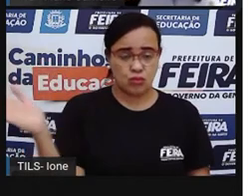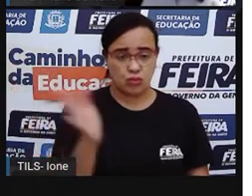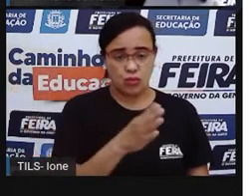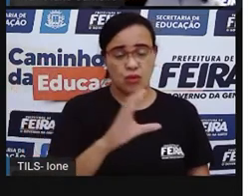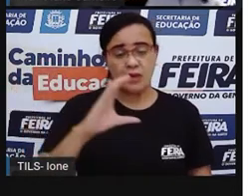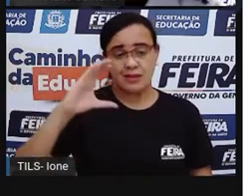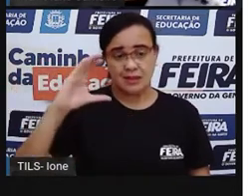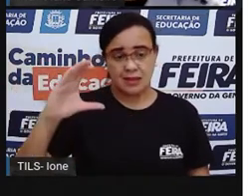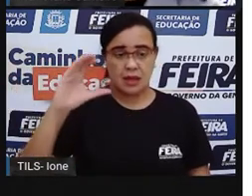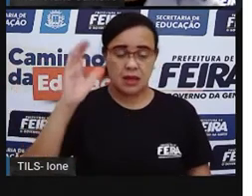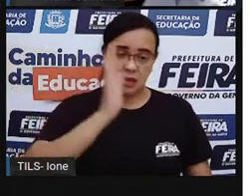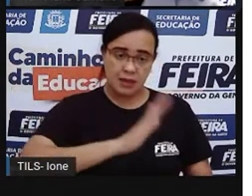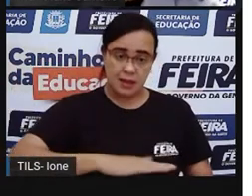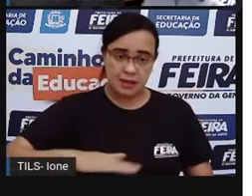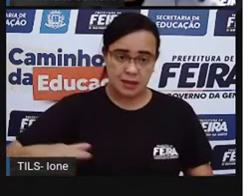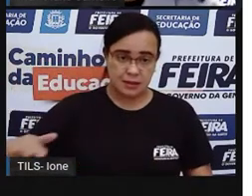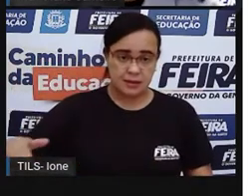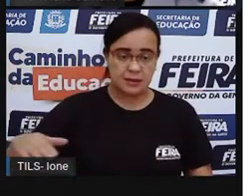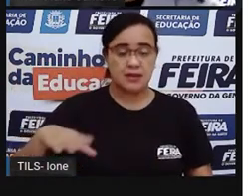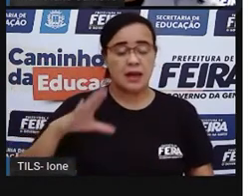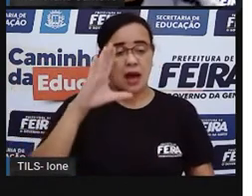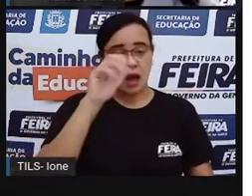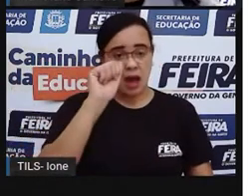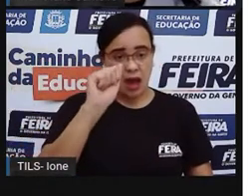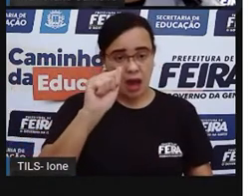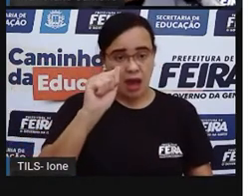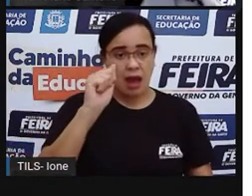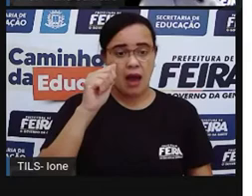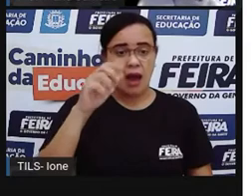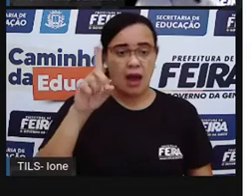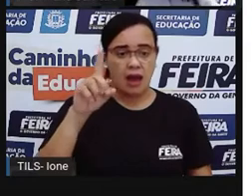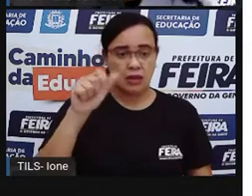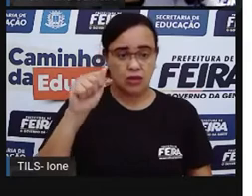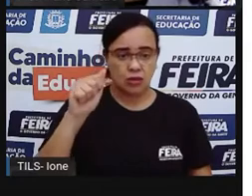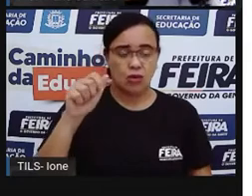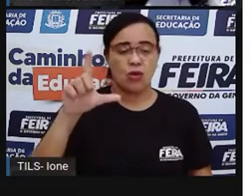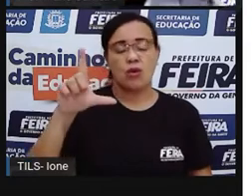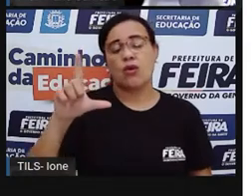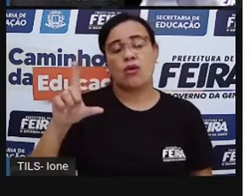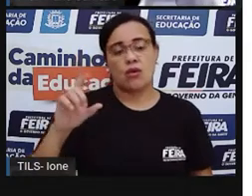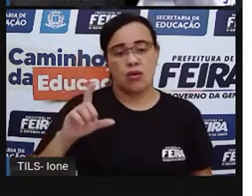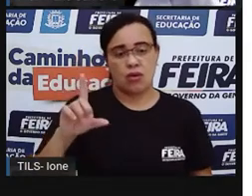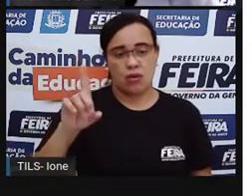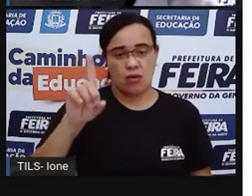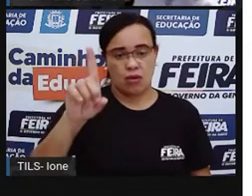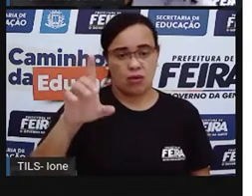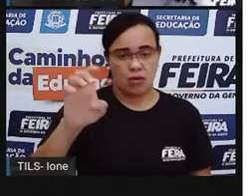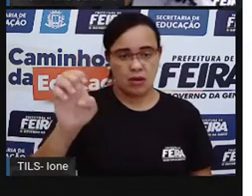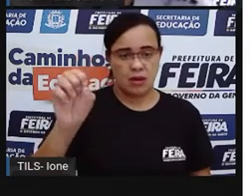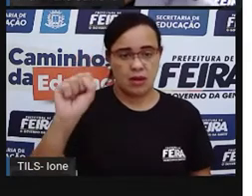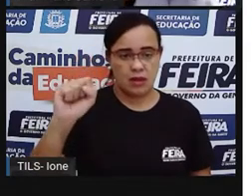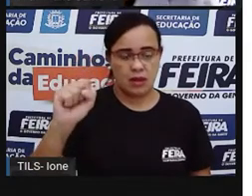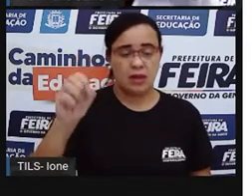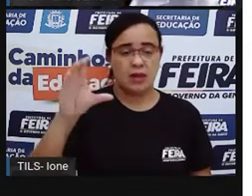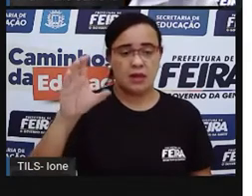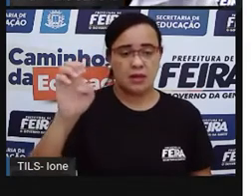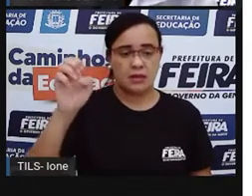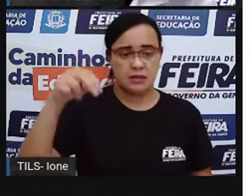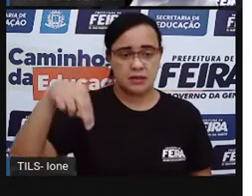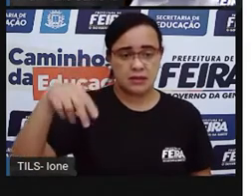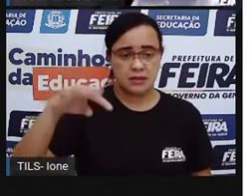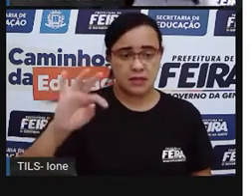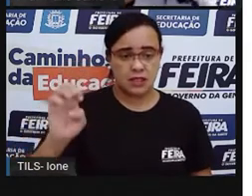né? Então, a gente forma com as iniciais do E de Estatuto, C de Criança e A de Adolescente, a gente forma a